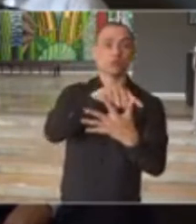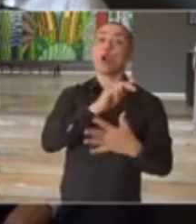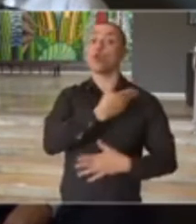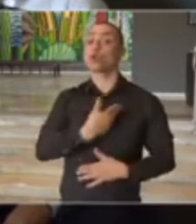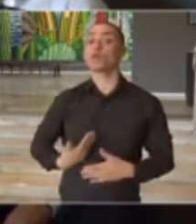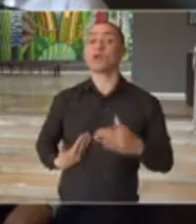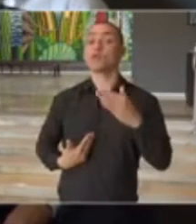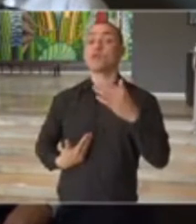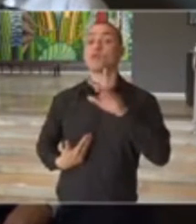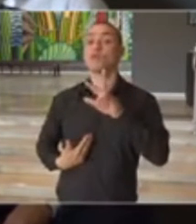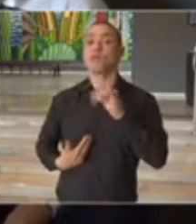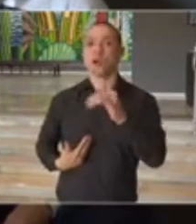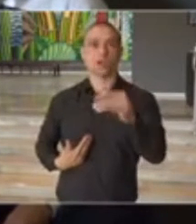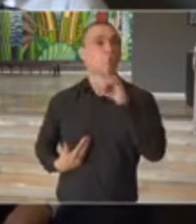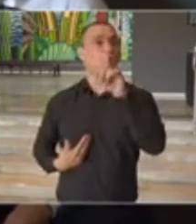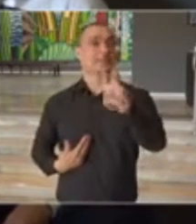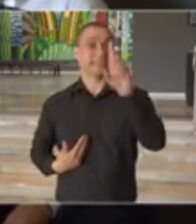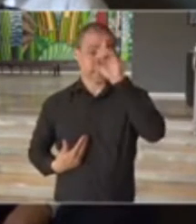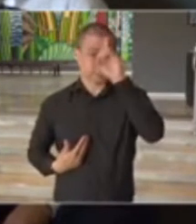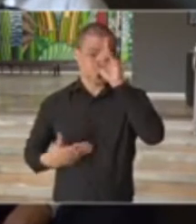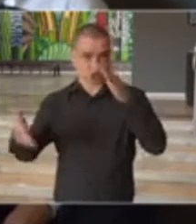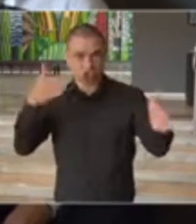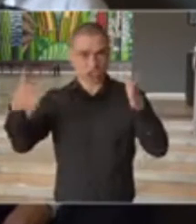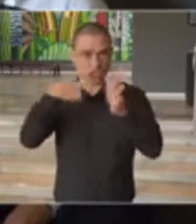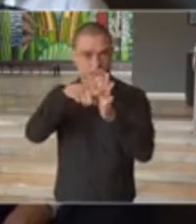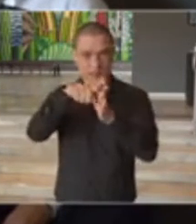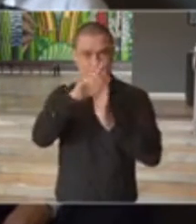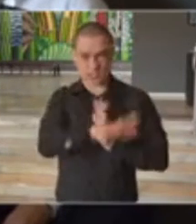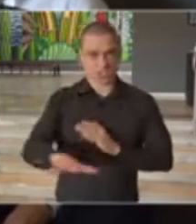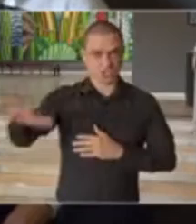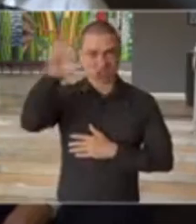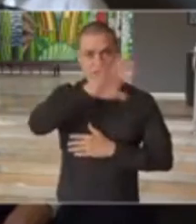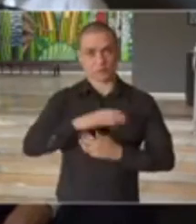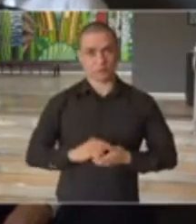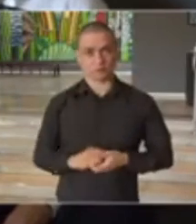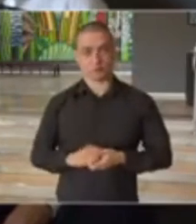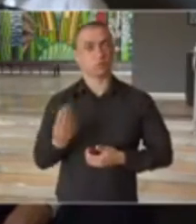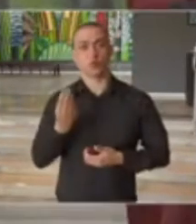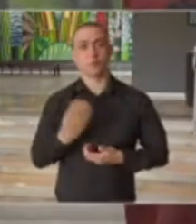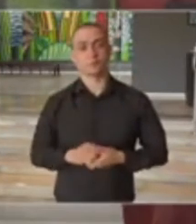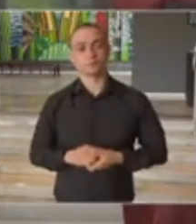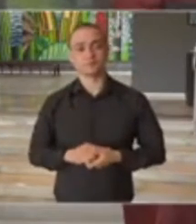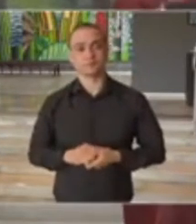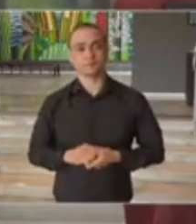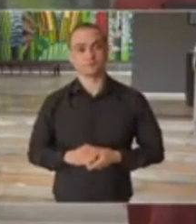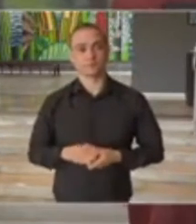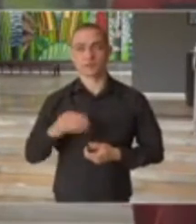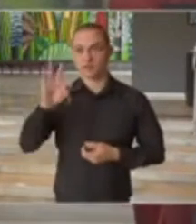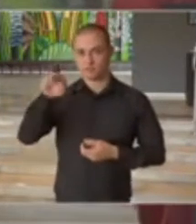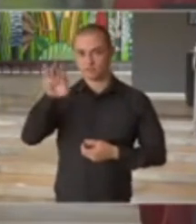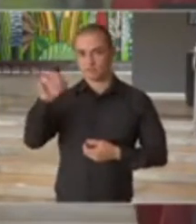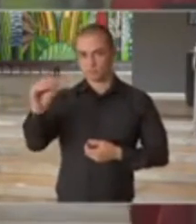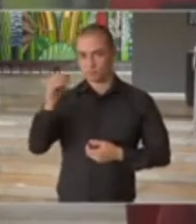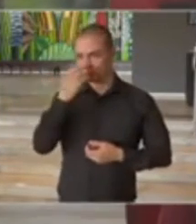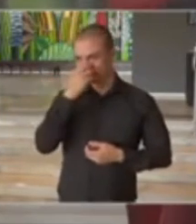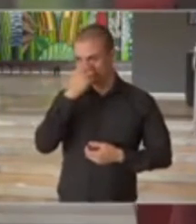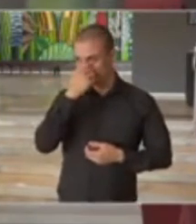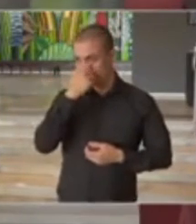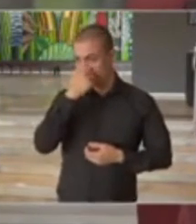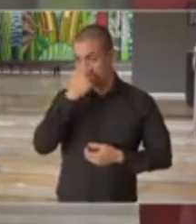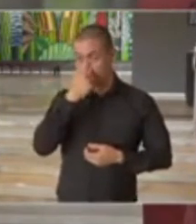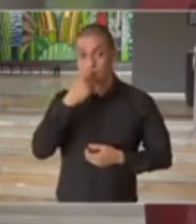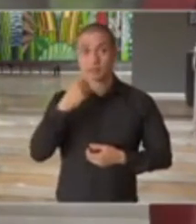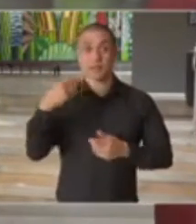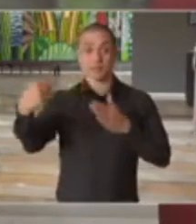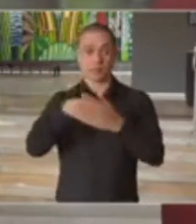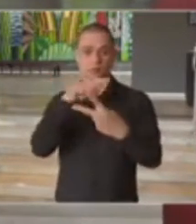pretende manter os 15 dias para fazer uma análise maior. Obrigado. Fábio, duas boas